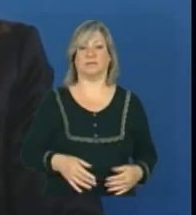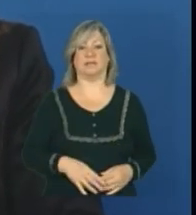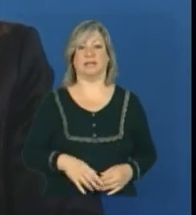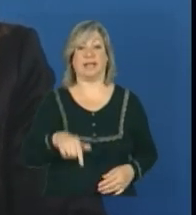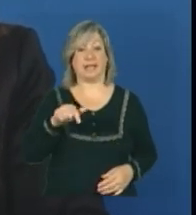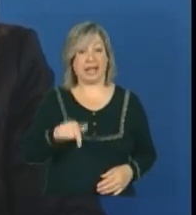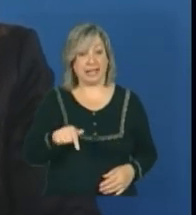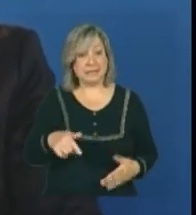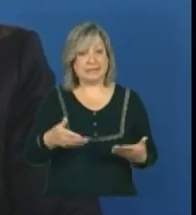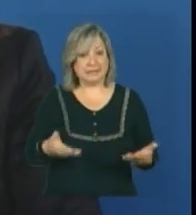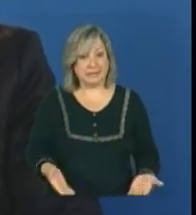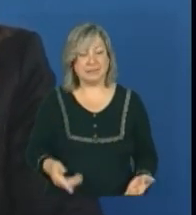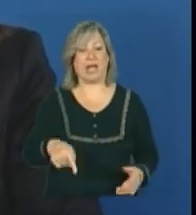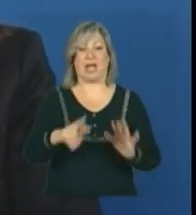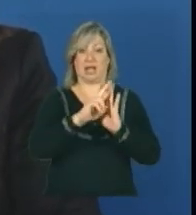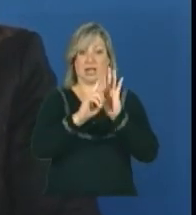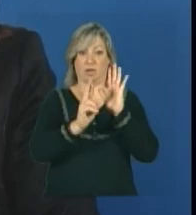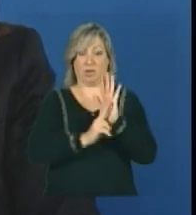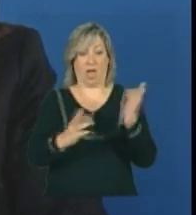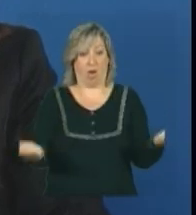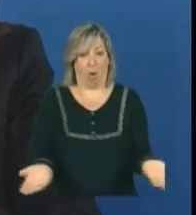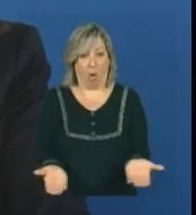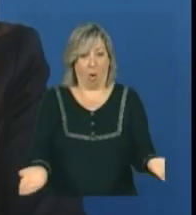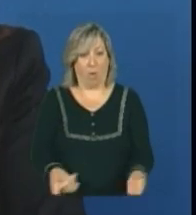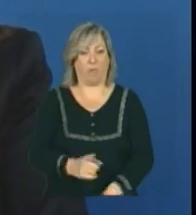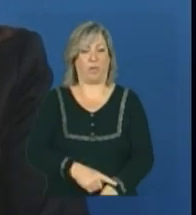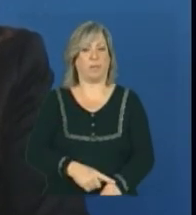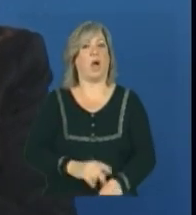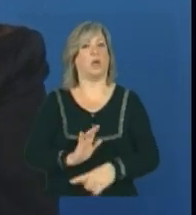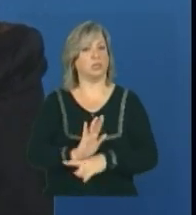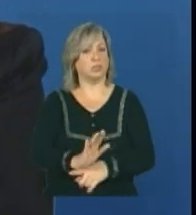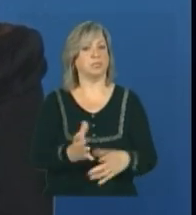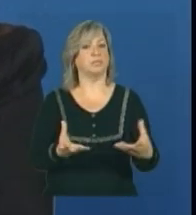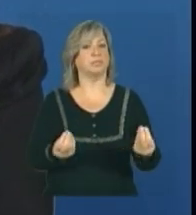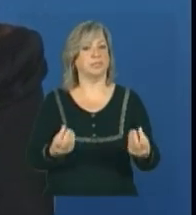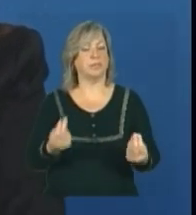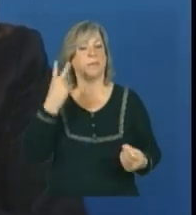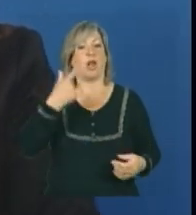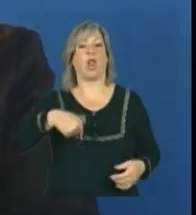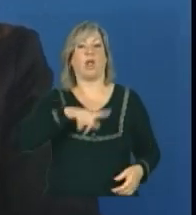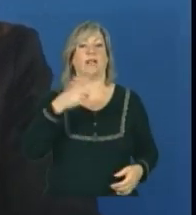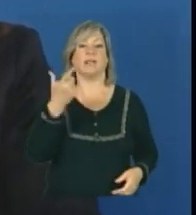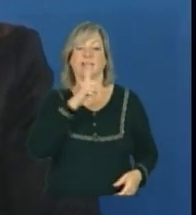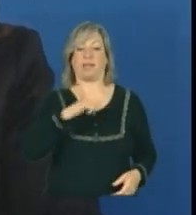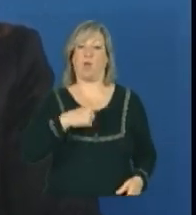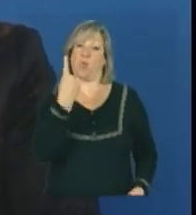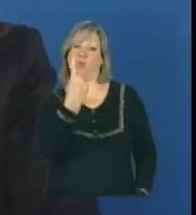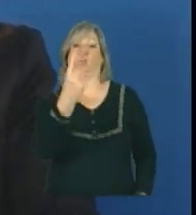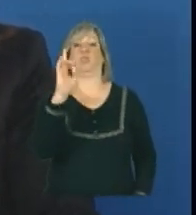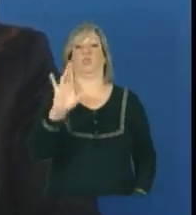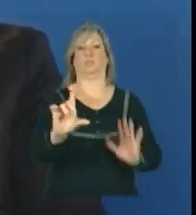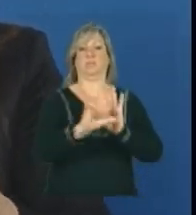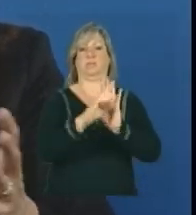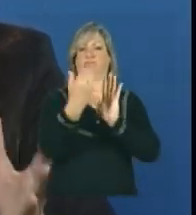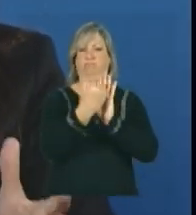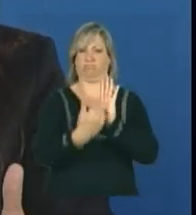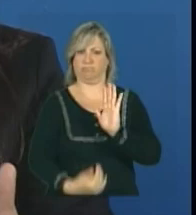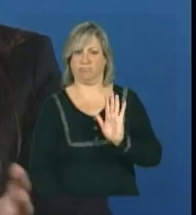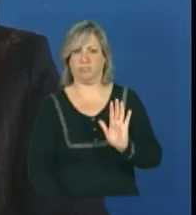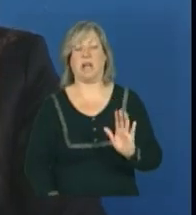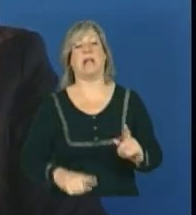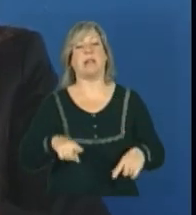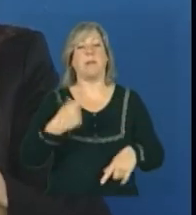neste sentido, essa regulamentação, neste momento, contribui muito para que a gente tenha uma única regulamentação e que depois a gente